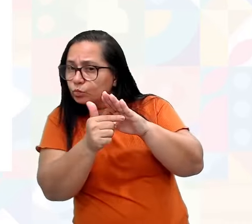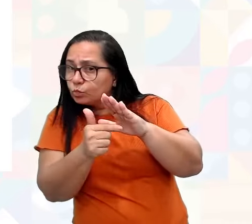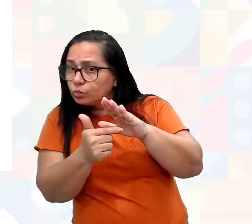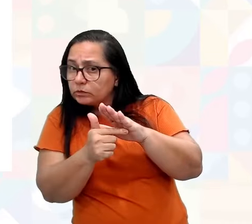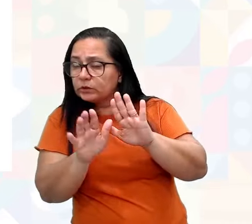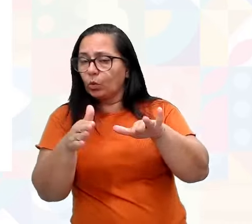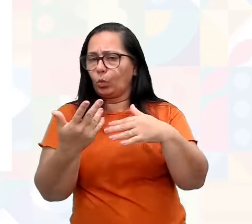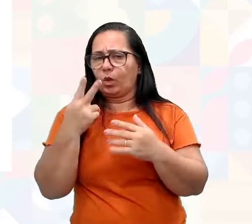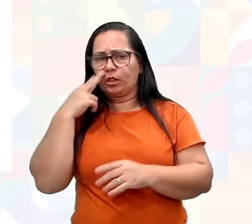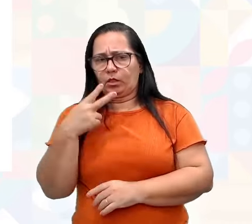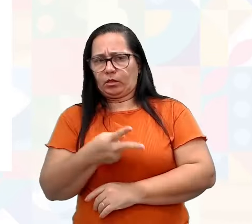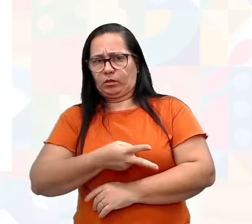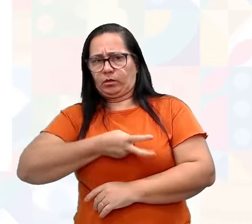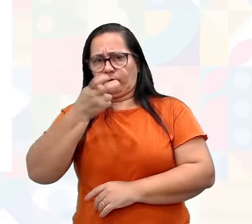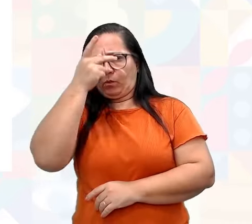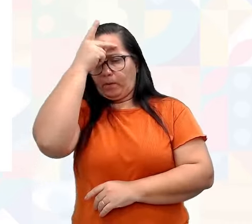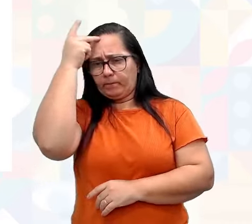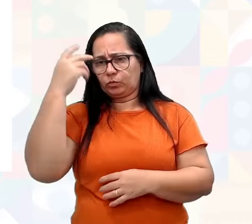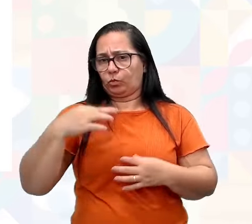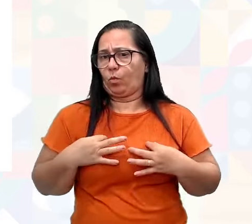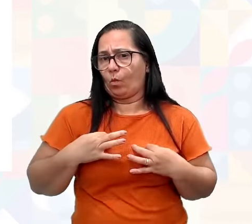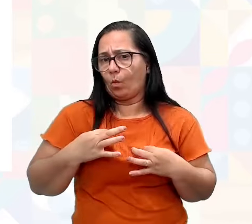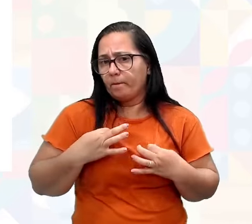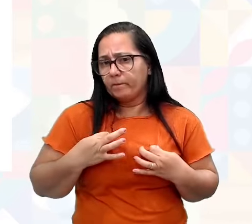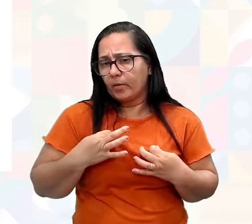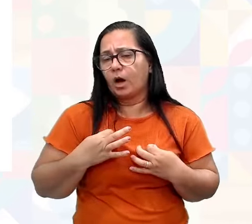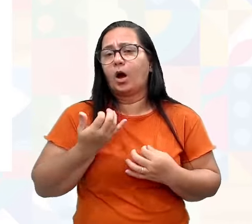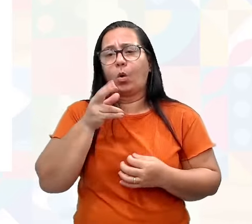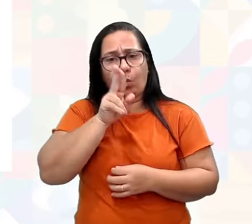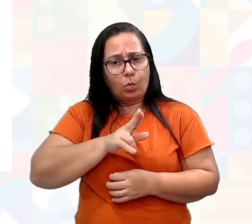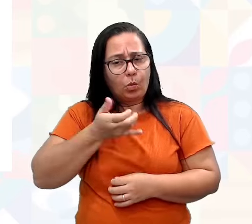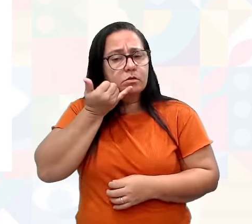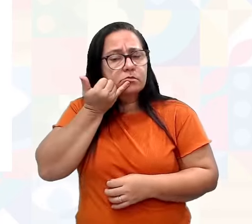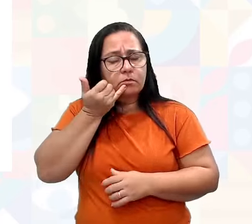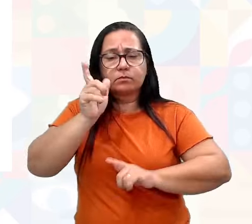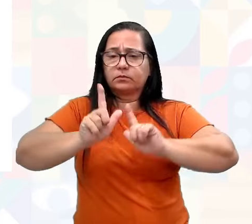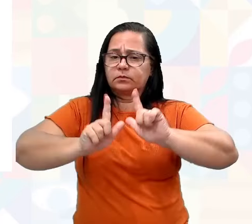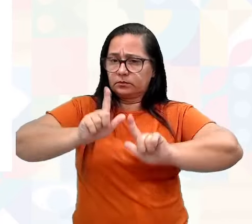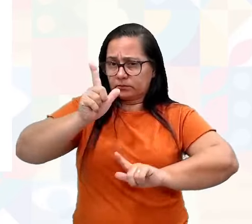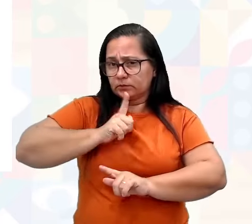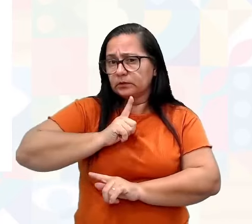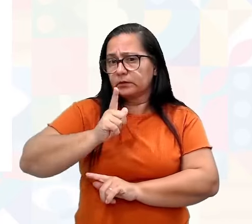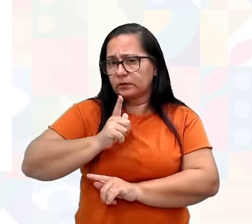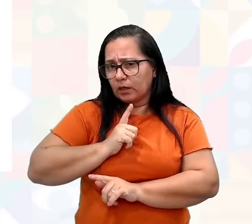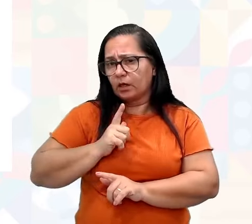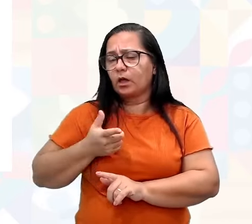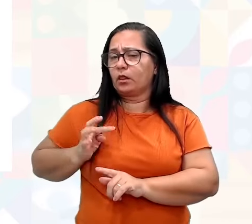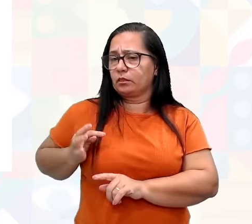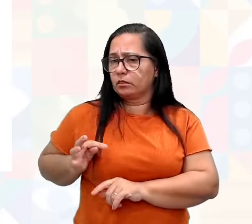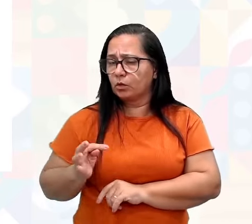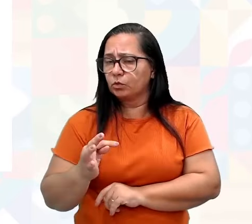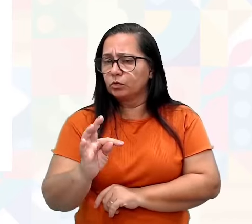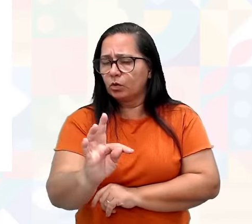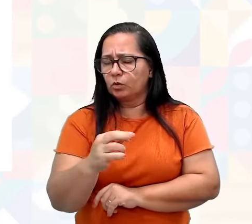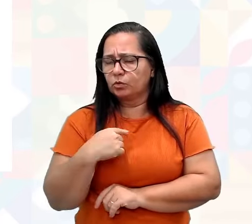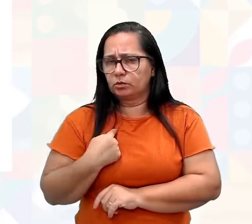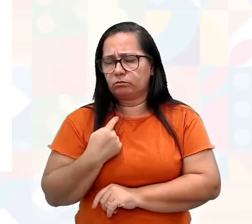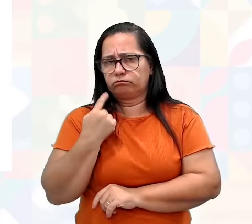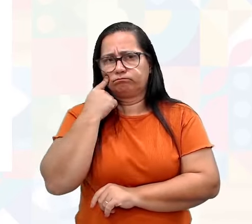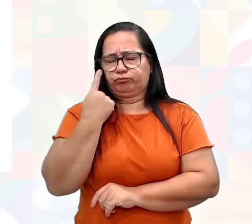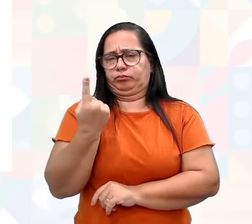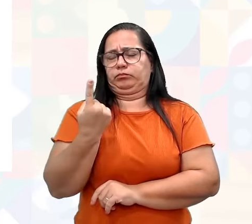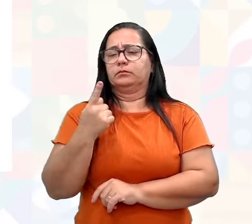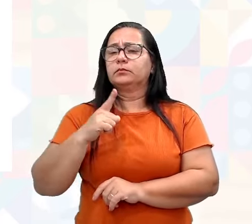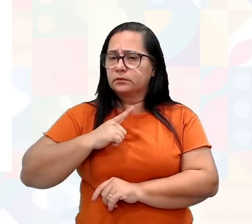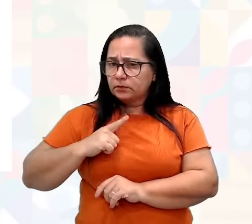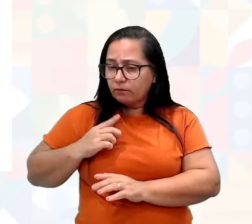Então, quando ele vê a pessoa já de roupa, que usa celular, que tem televisão, que tem uma parte tecnológica, ele vê que houve um